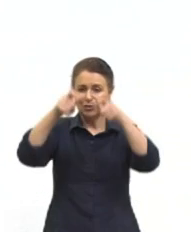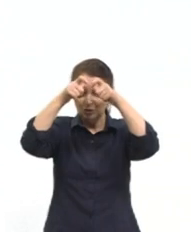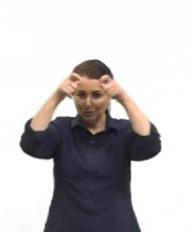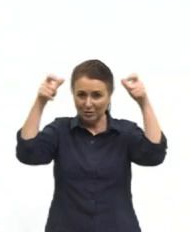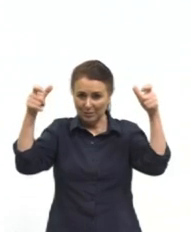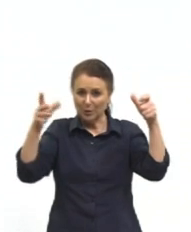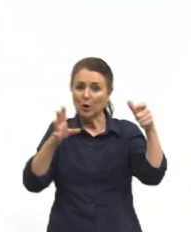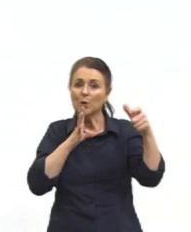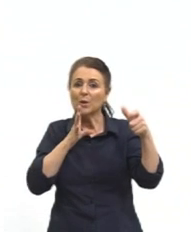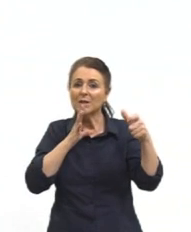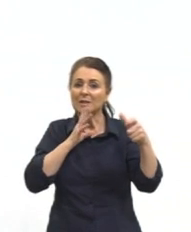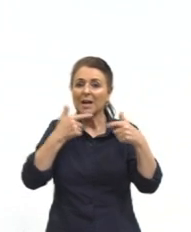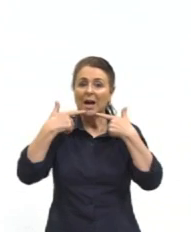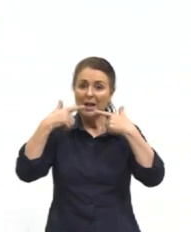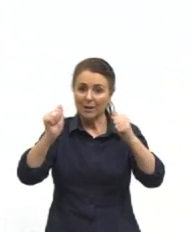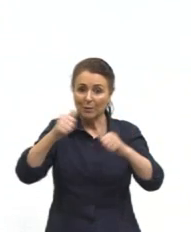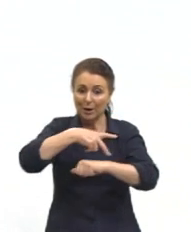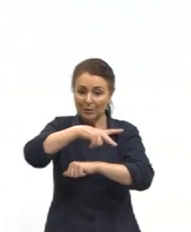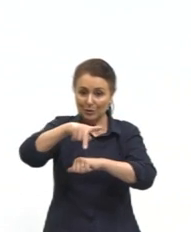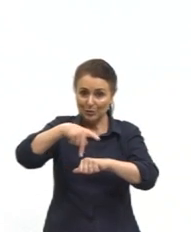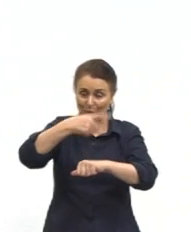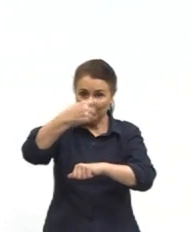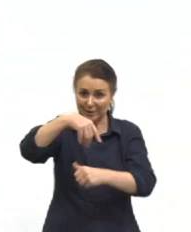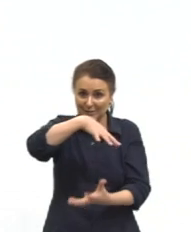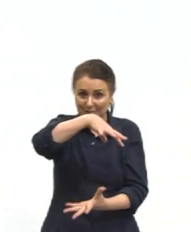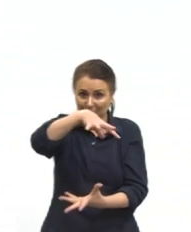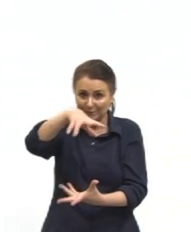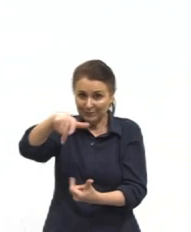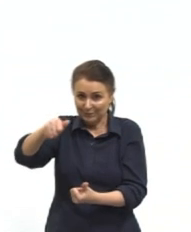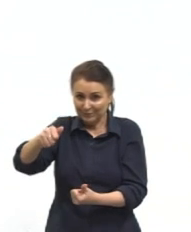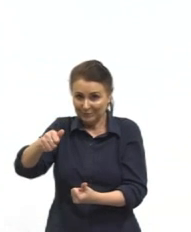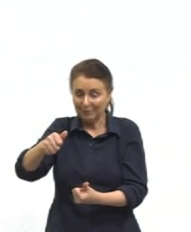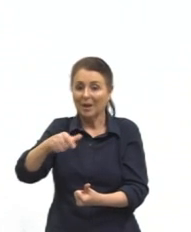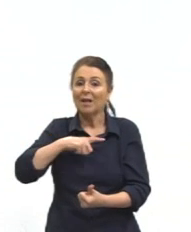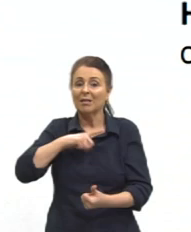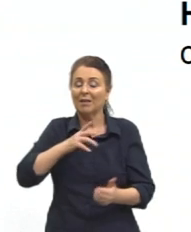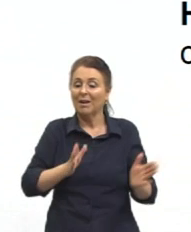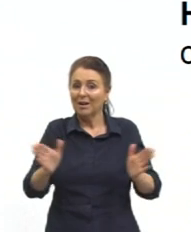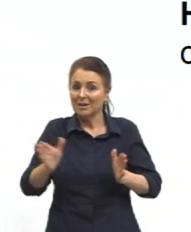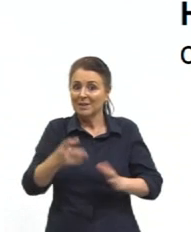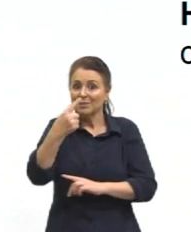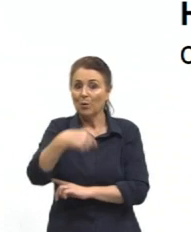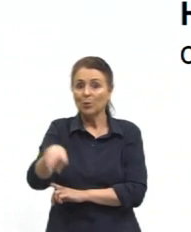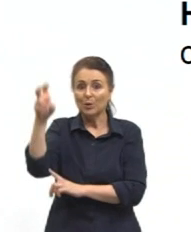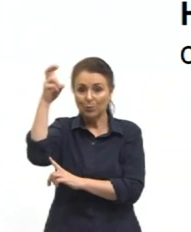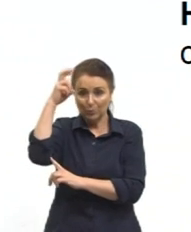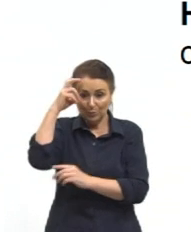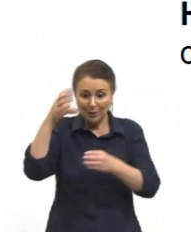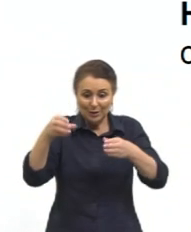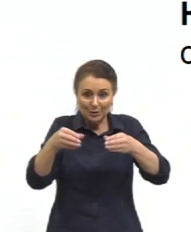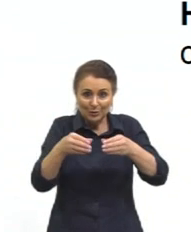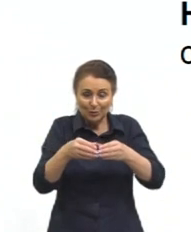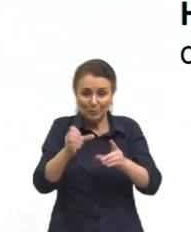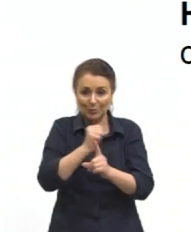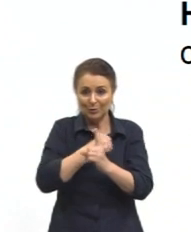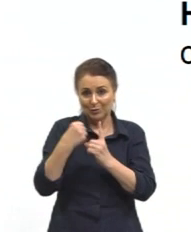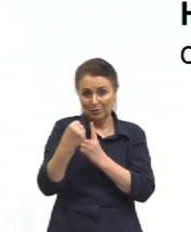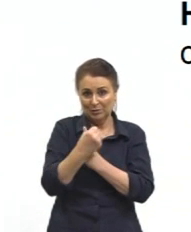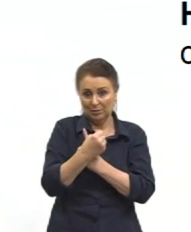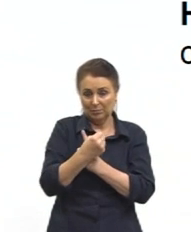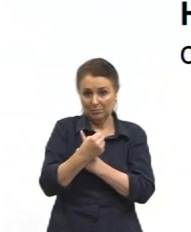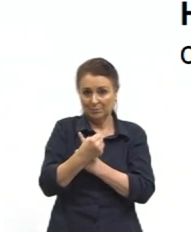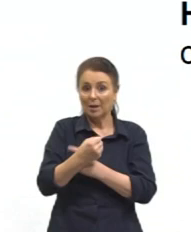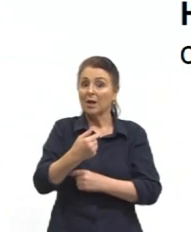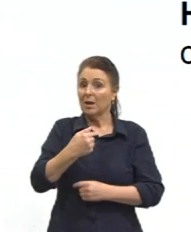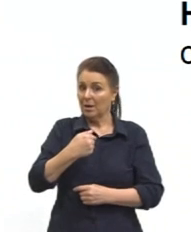estrangeiras modernas como instrumento de acesso às informações a outras culturas e grupos sociais. Eu, no meu ponto